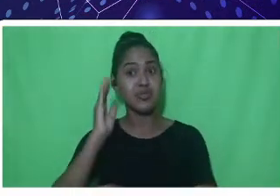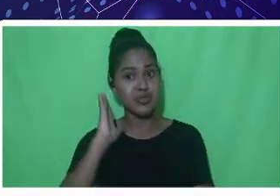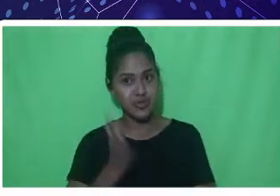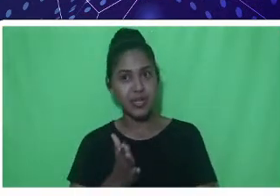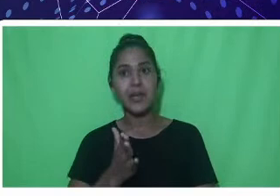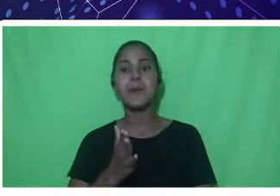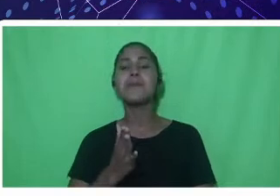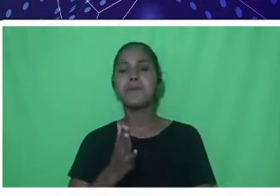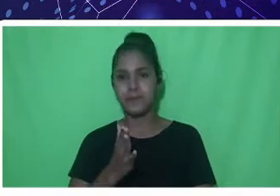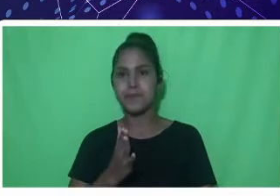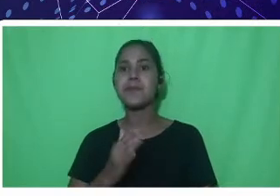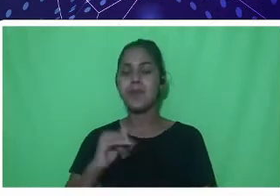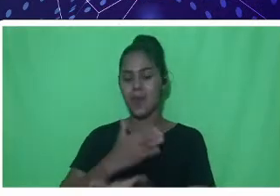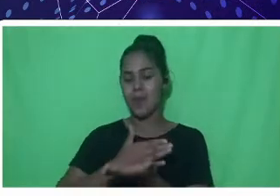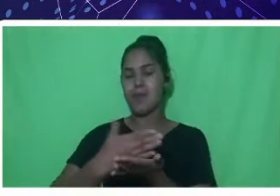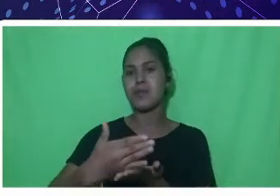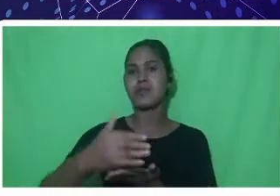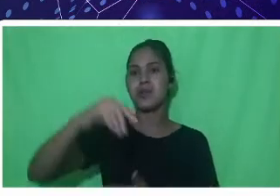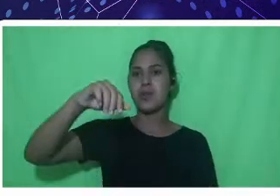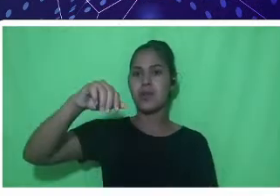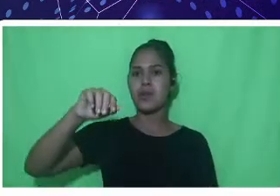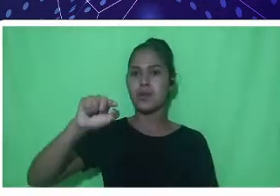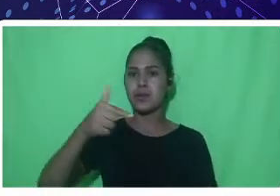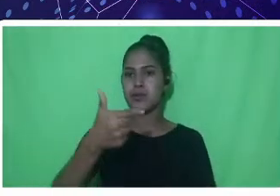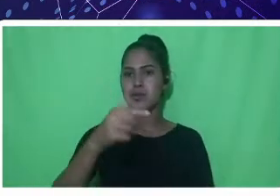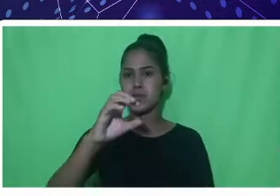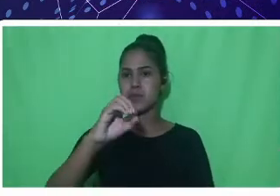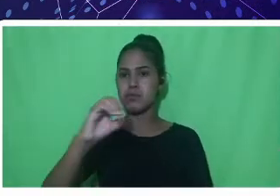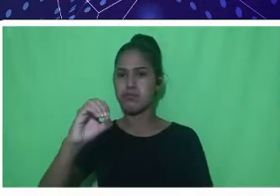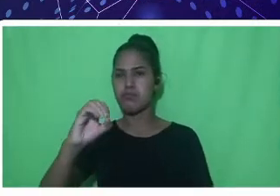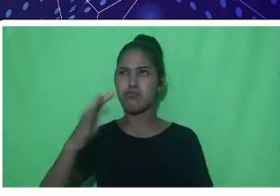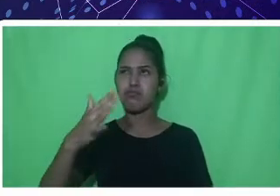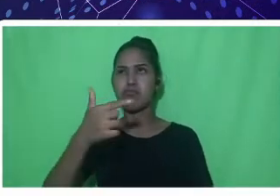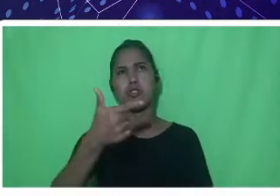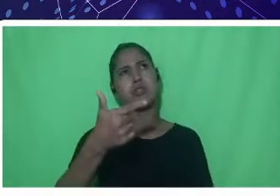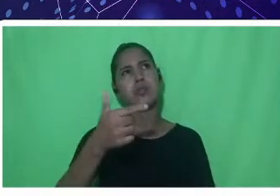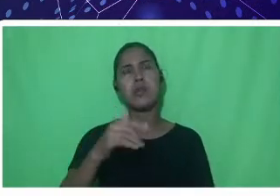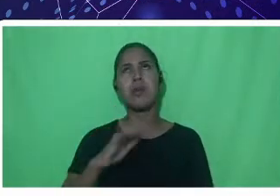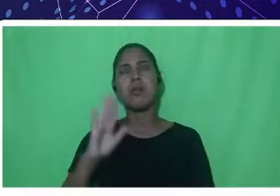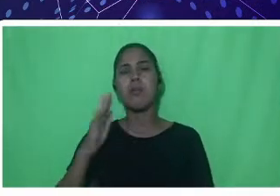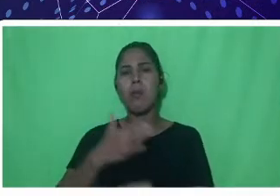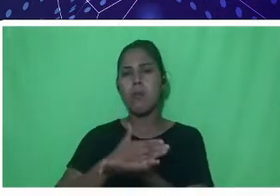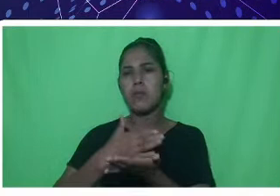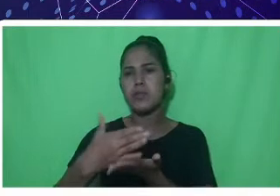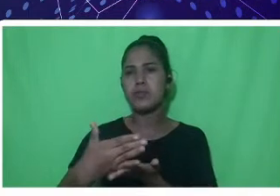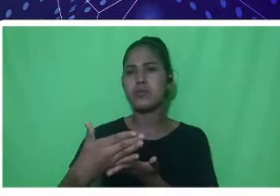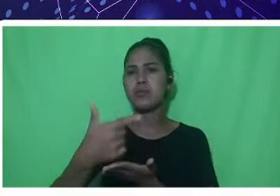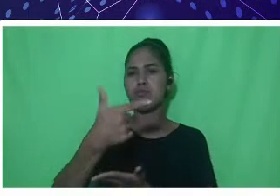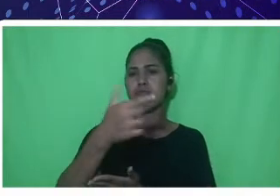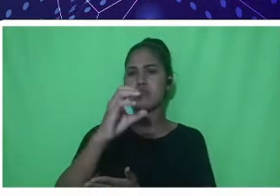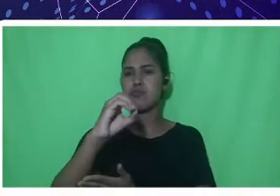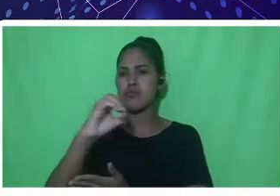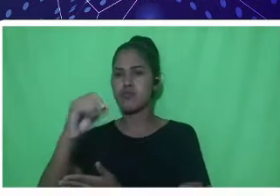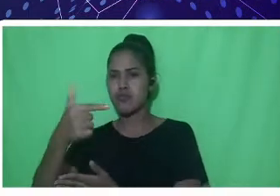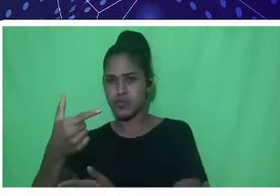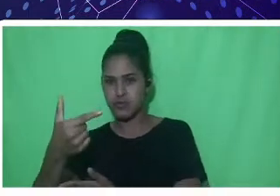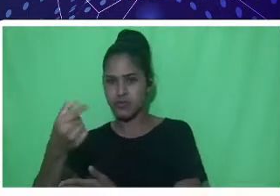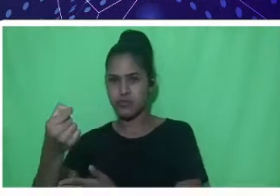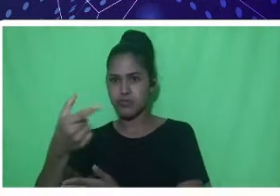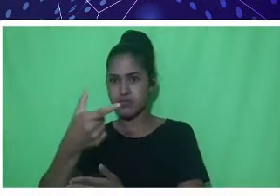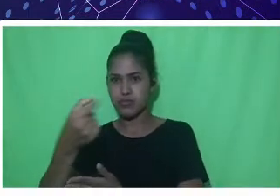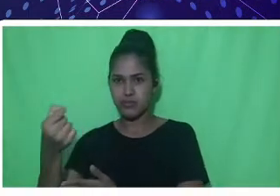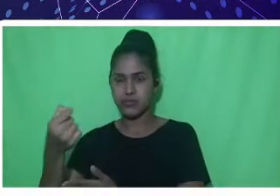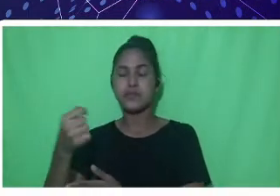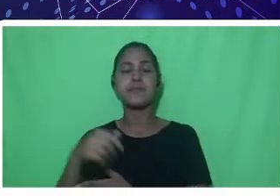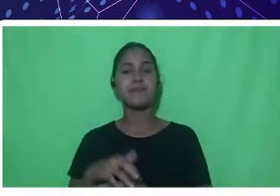agora em 2000 e... Nós estamos no... 2021, Mas no semestre de 2020. E estão